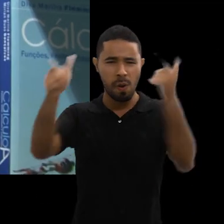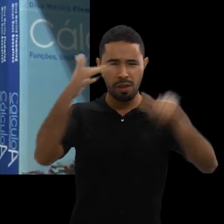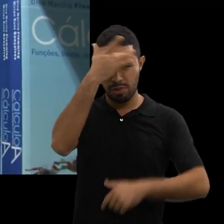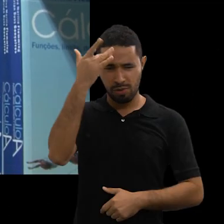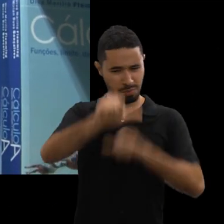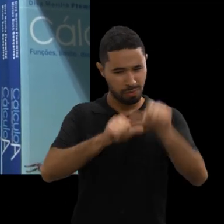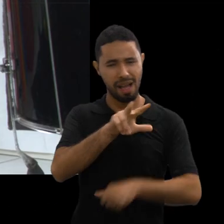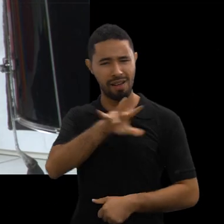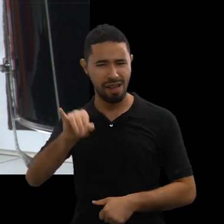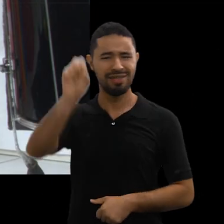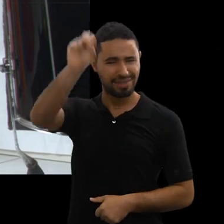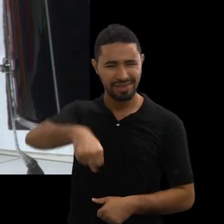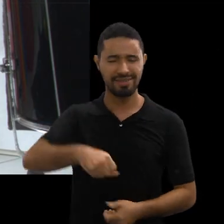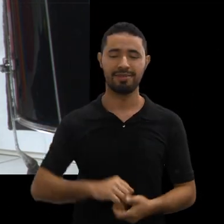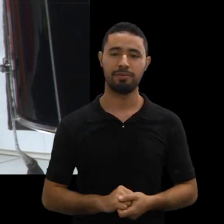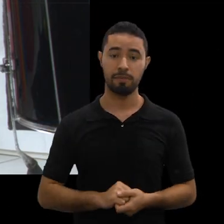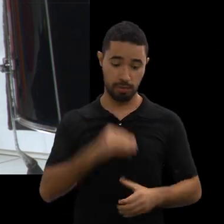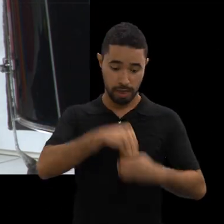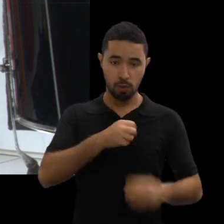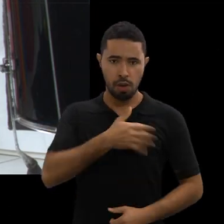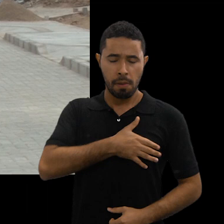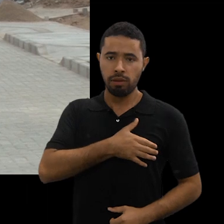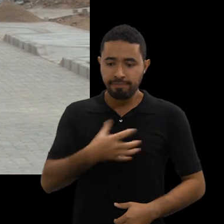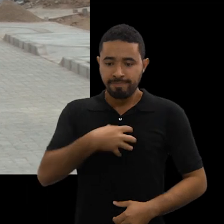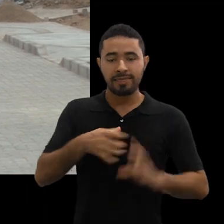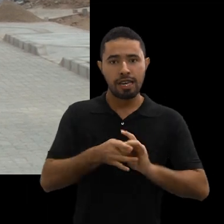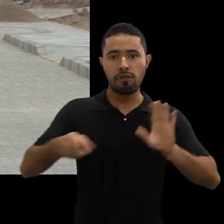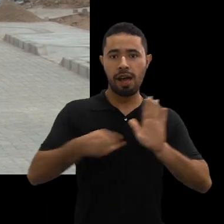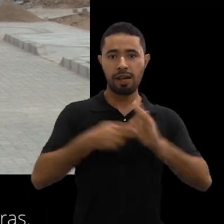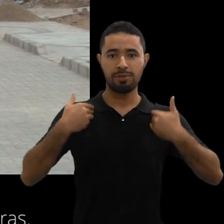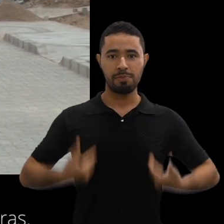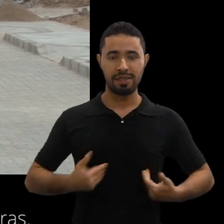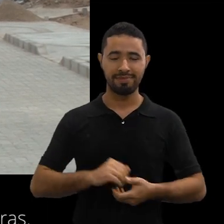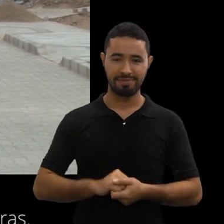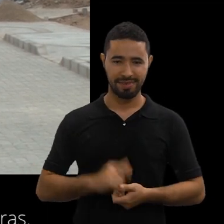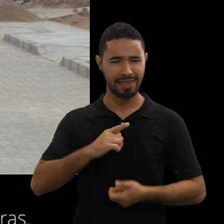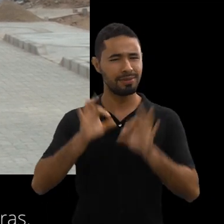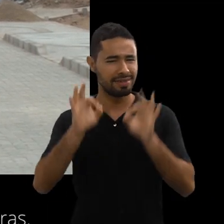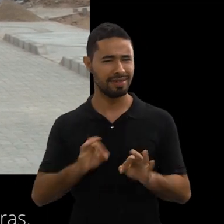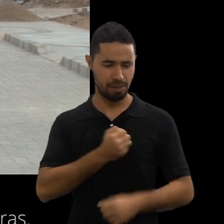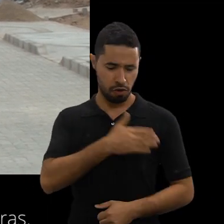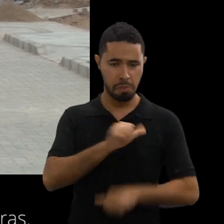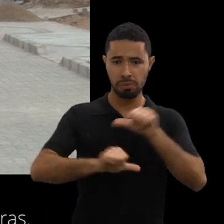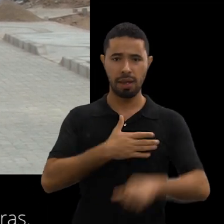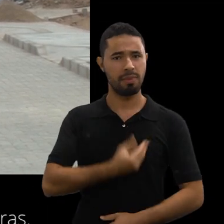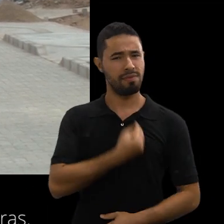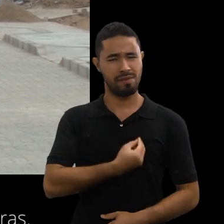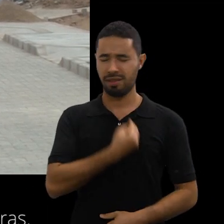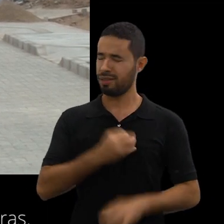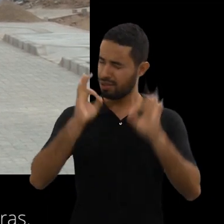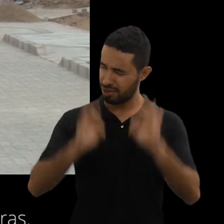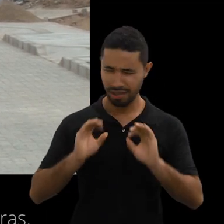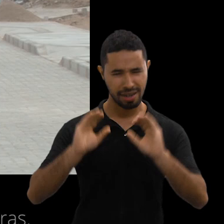e muda de muita gente. Aqui no IFPE eu sou livre para ser quem eu sou. Então, de certa forma, IFPE transforma minha vida. Com todas as